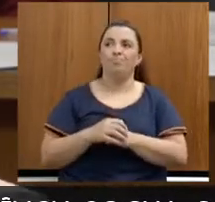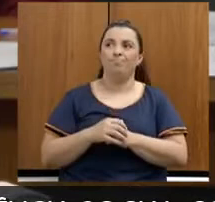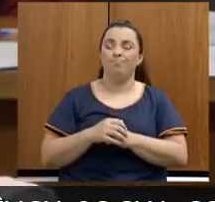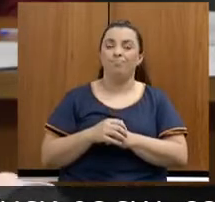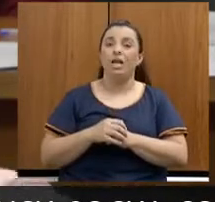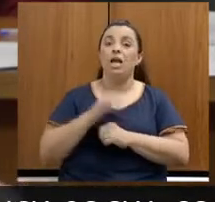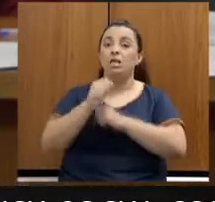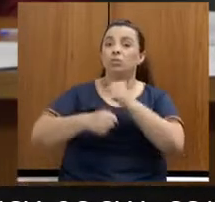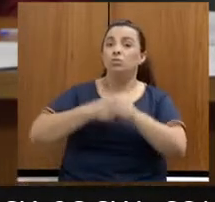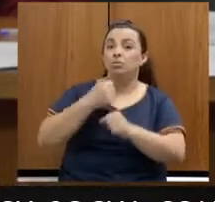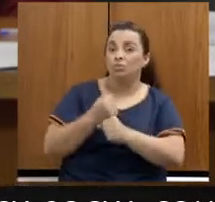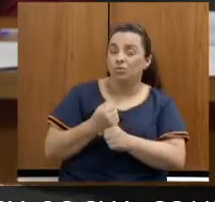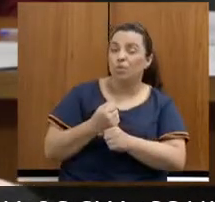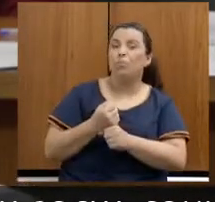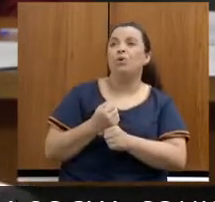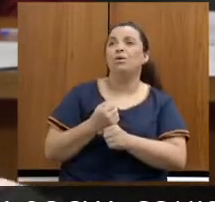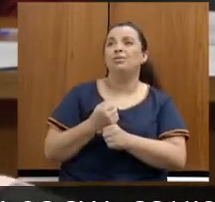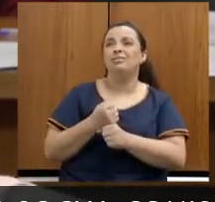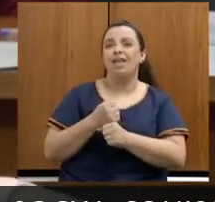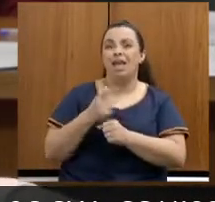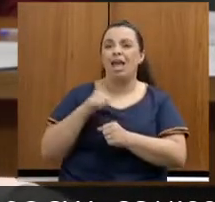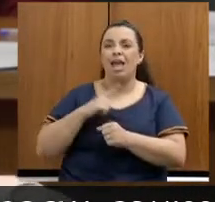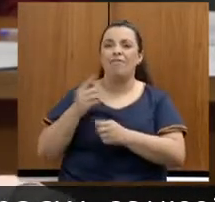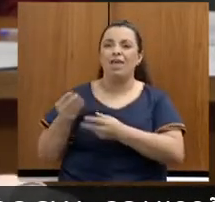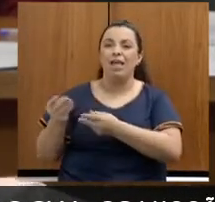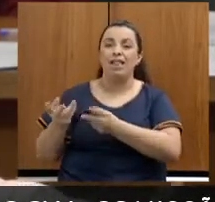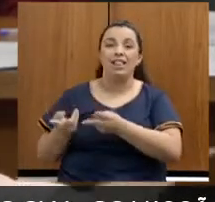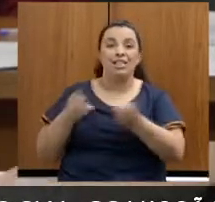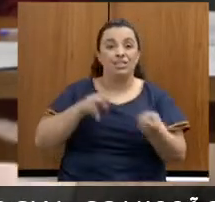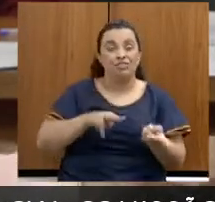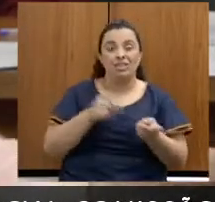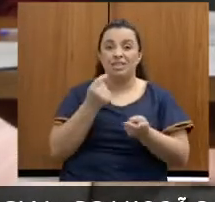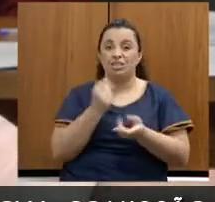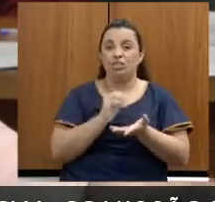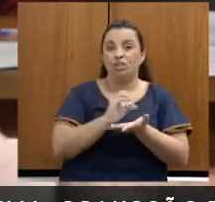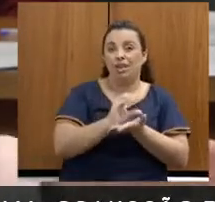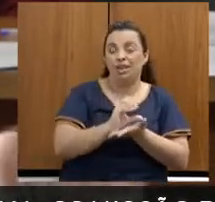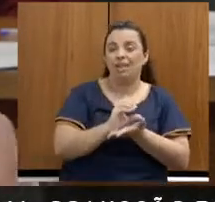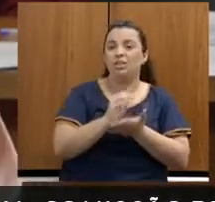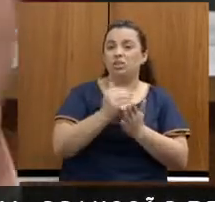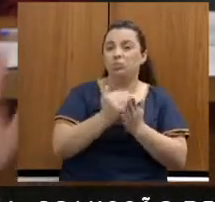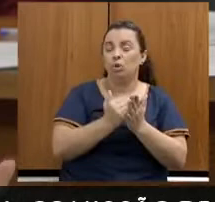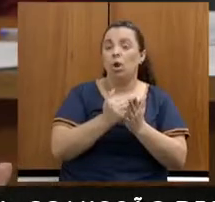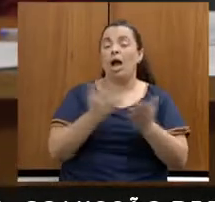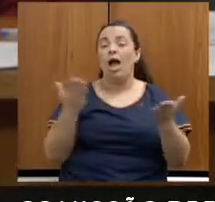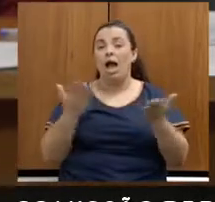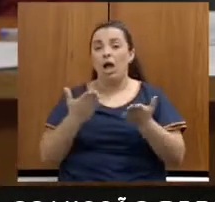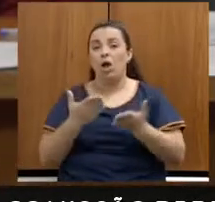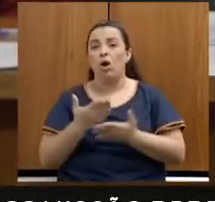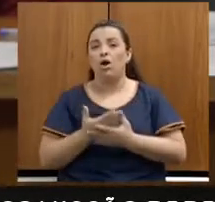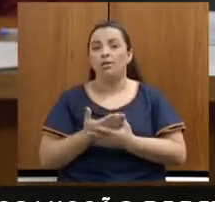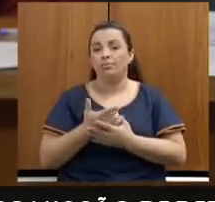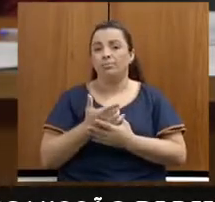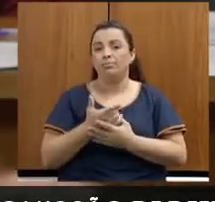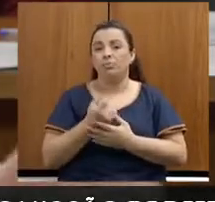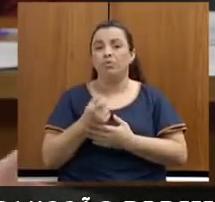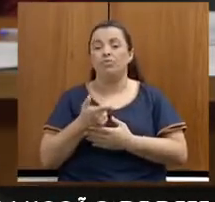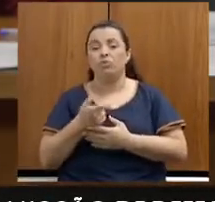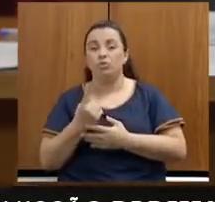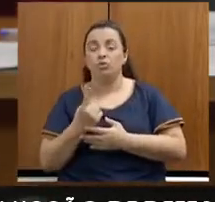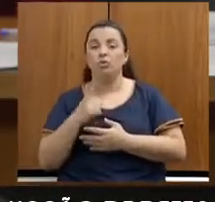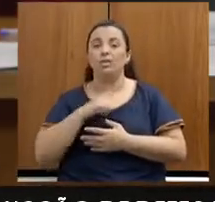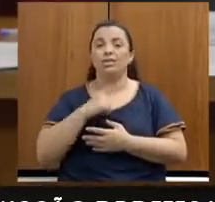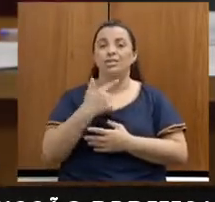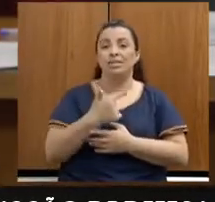foi para 618. E agora, em 2021, 871. Se eu retirar as transferências de